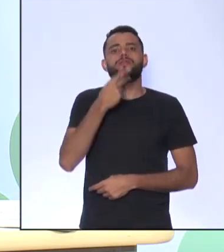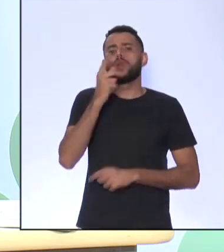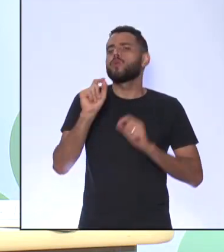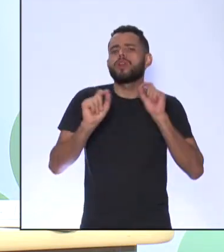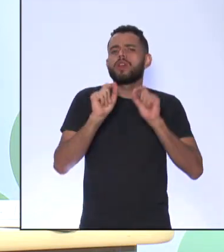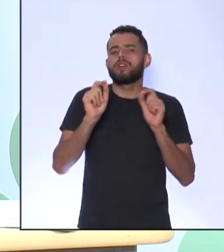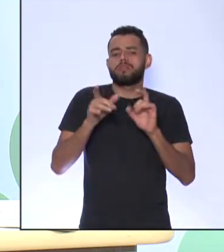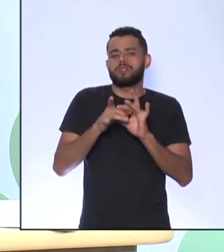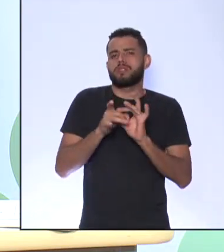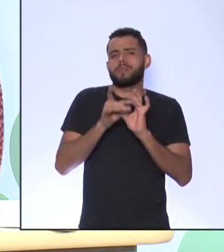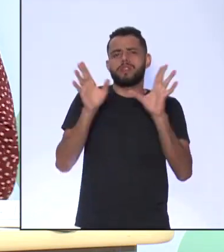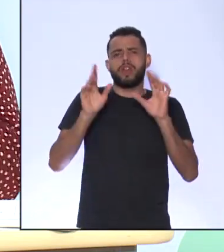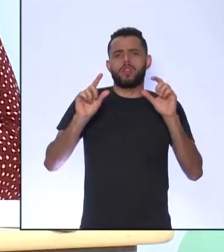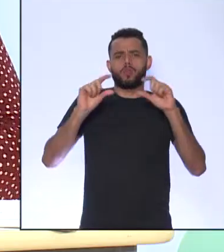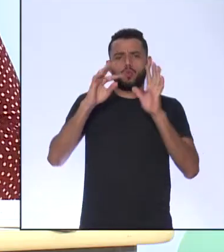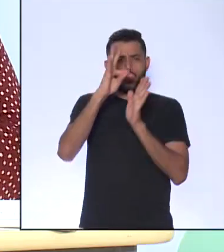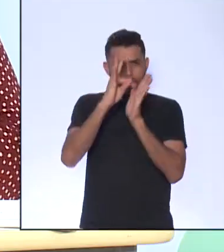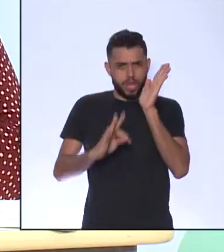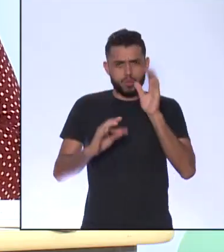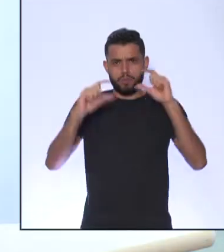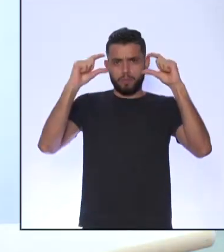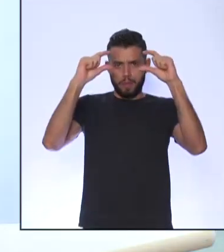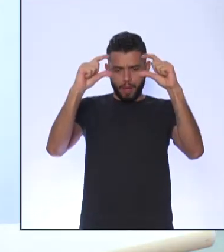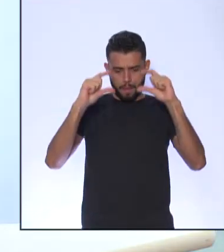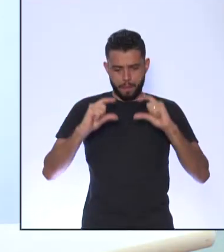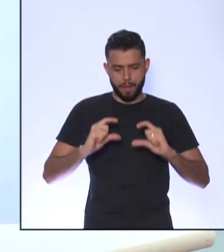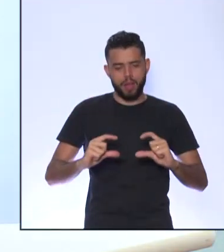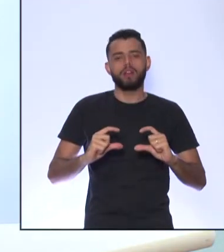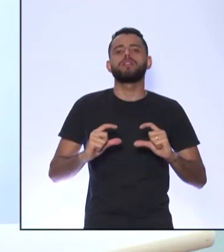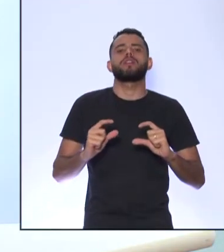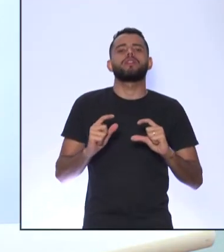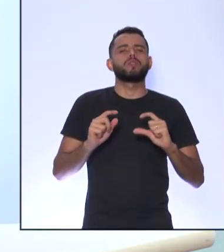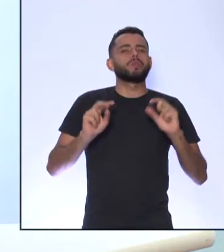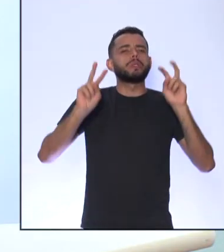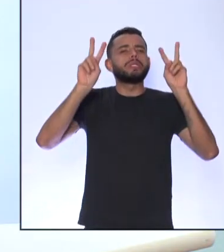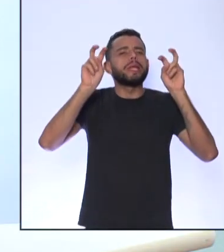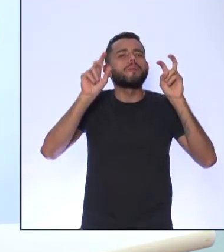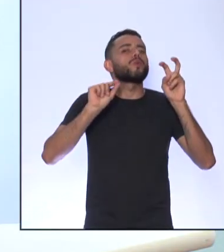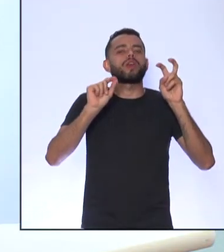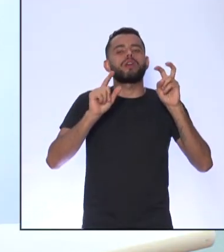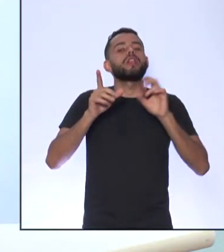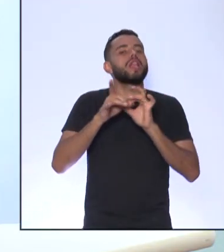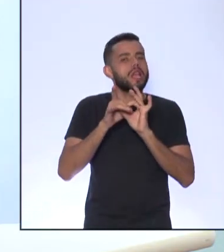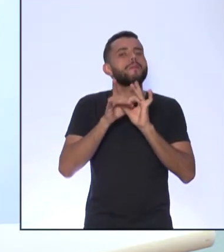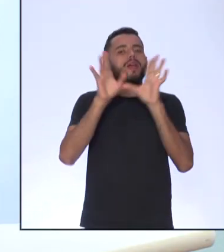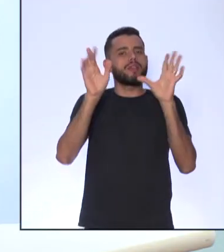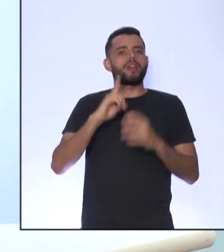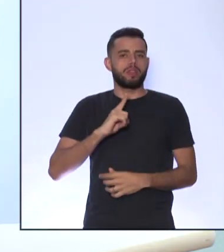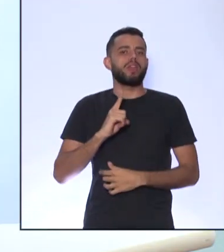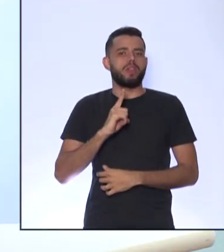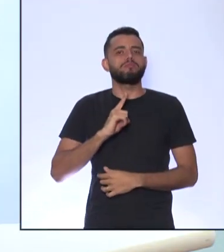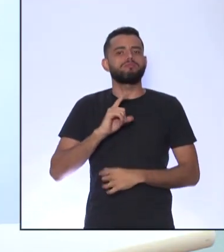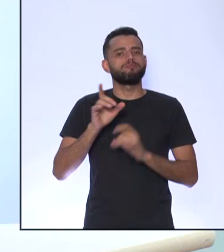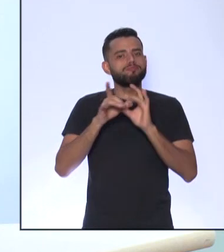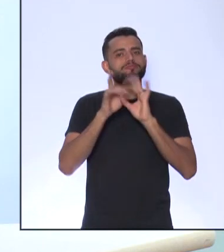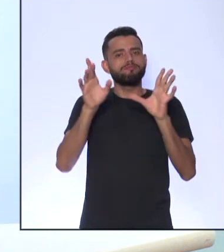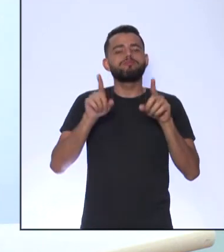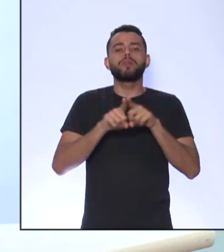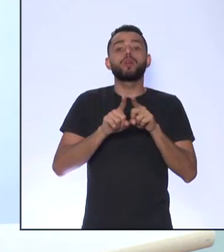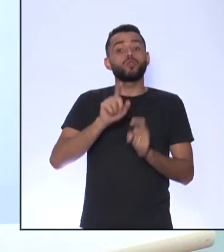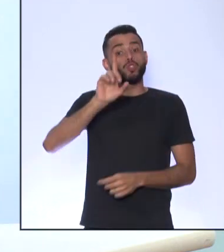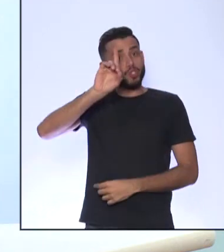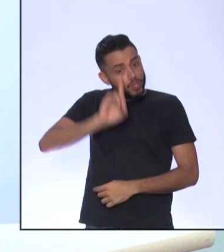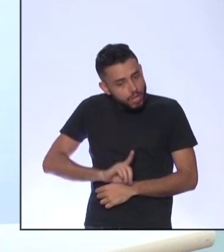em ambos os fragmentos Sim, nos dois textos apresentam a palavra liberdade Falam do direito do